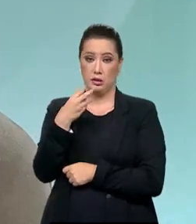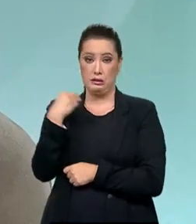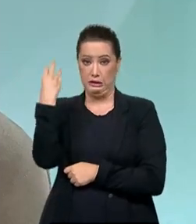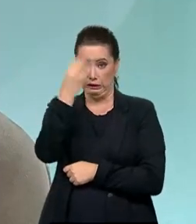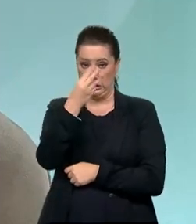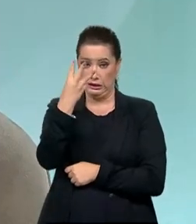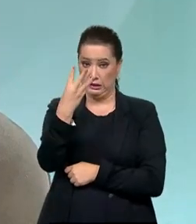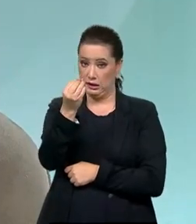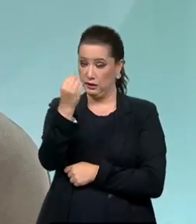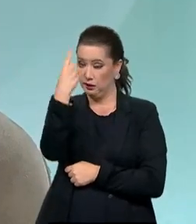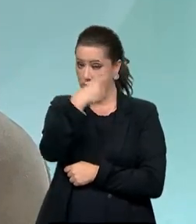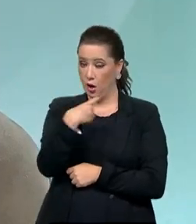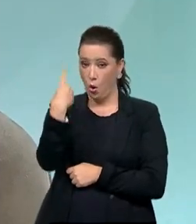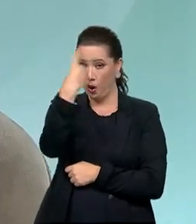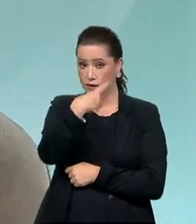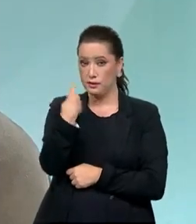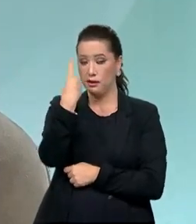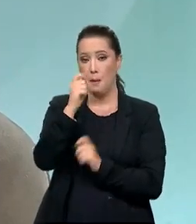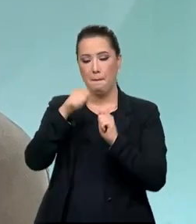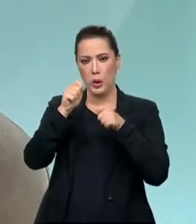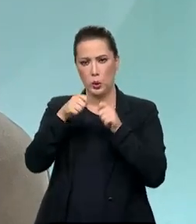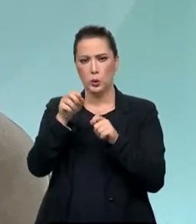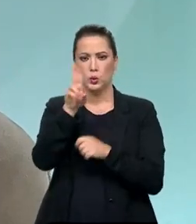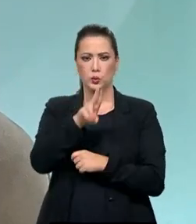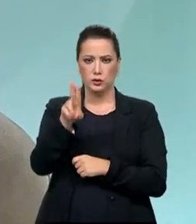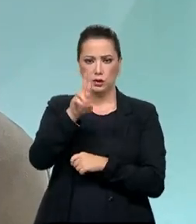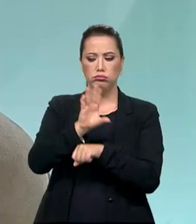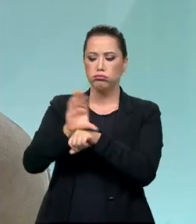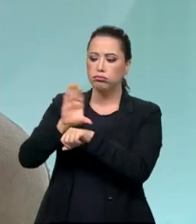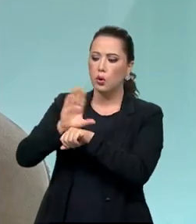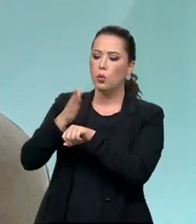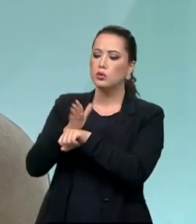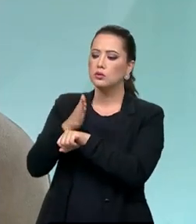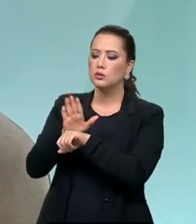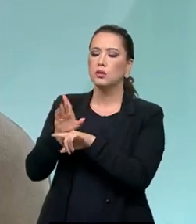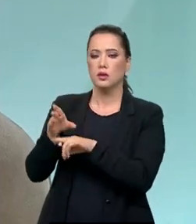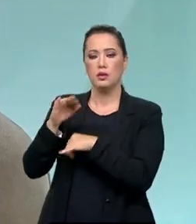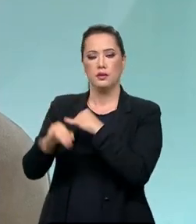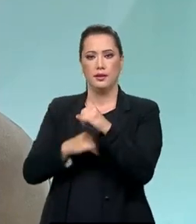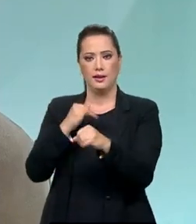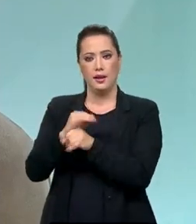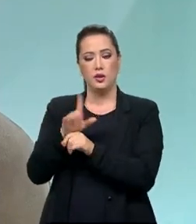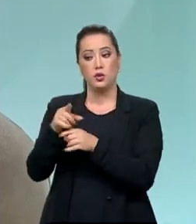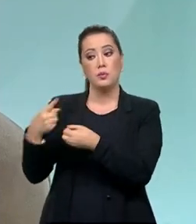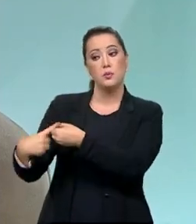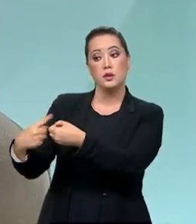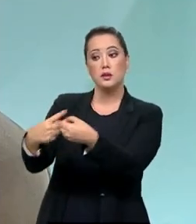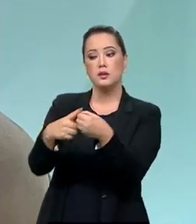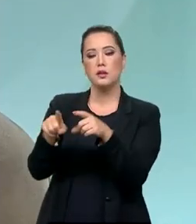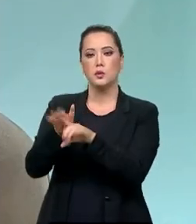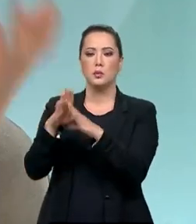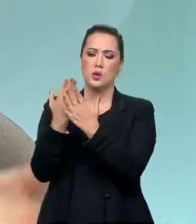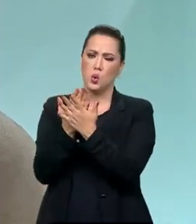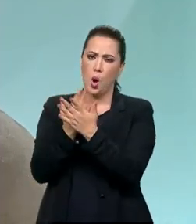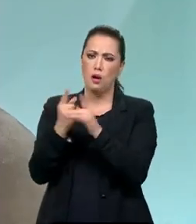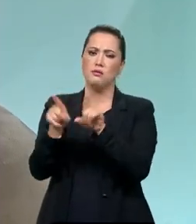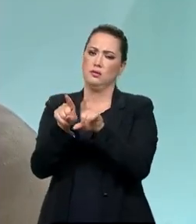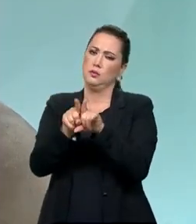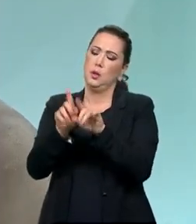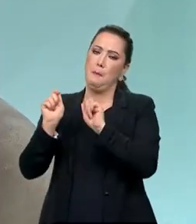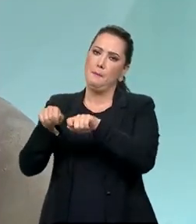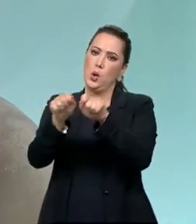um curso para capacitação e para que se possa levar também o Reconect, não só para os municípios, mas para as escolas, para